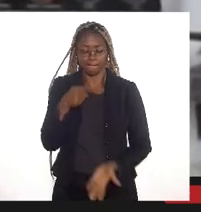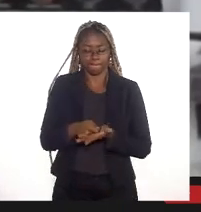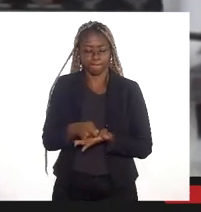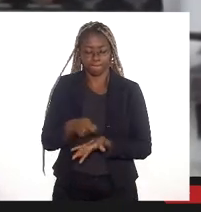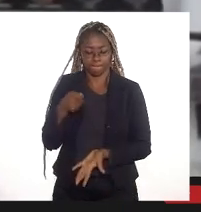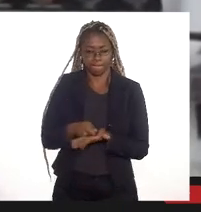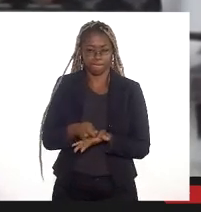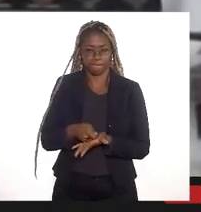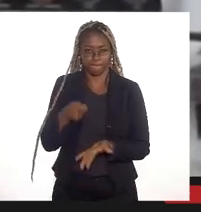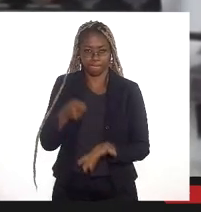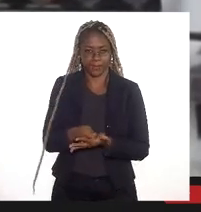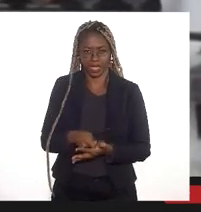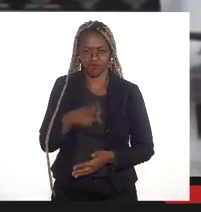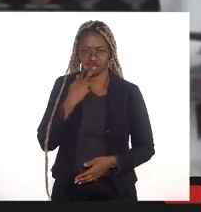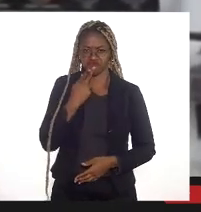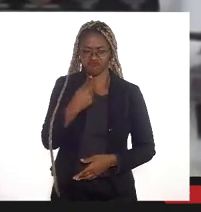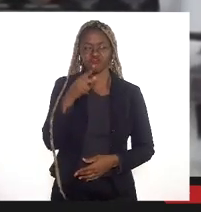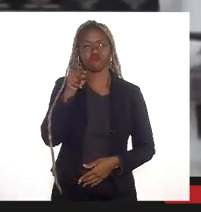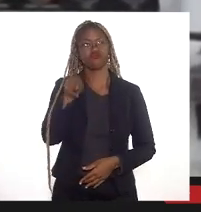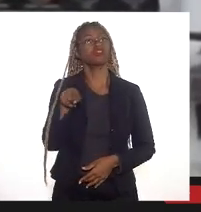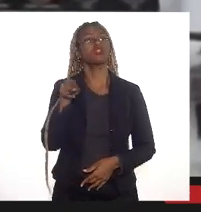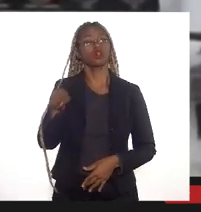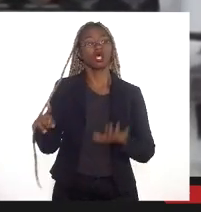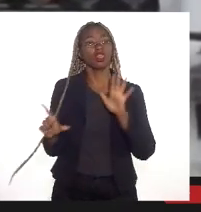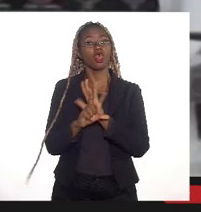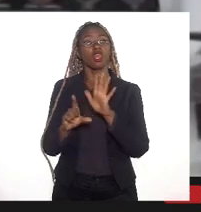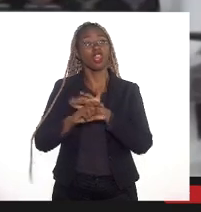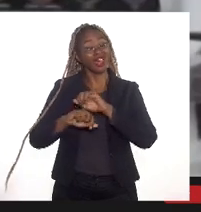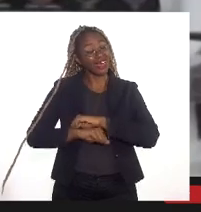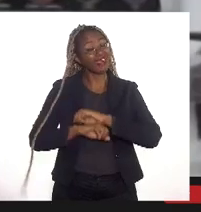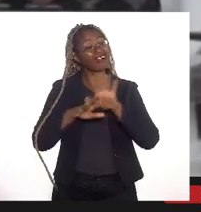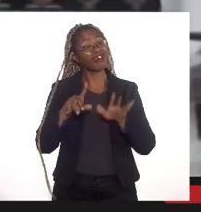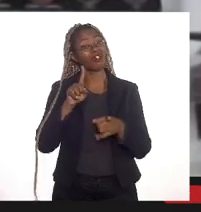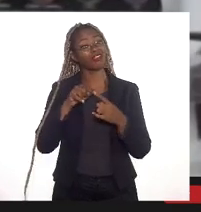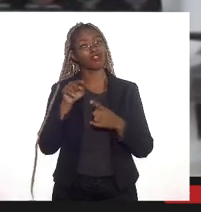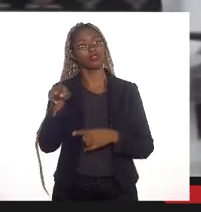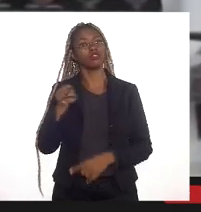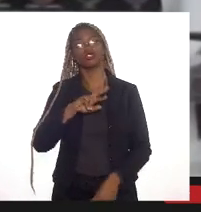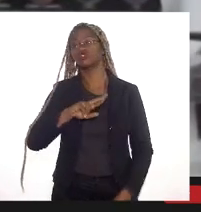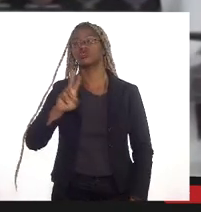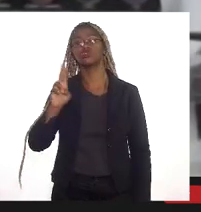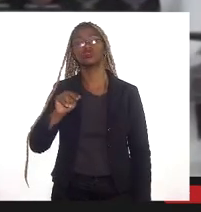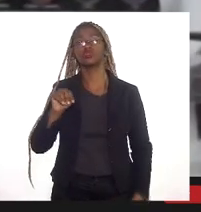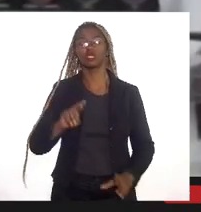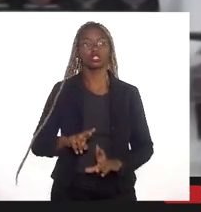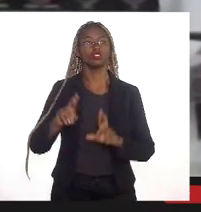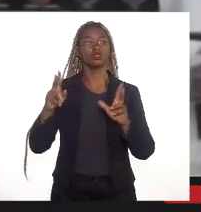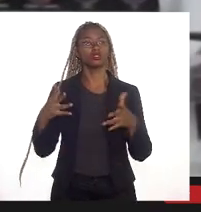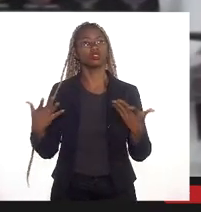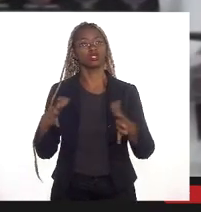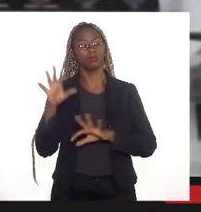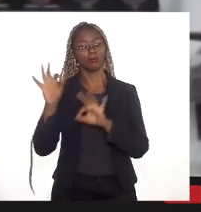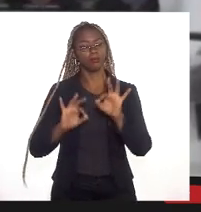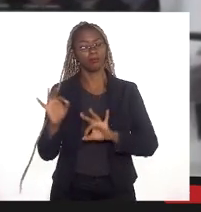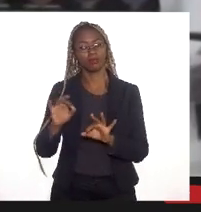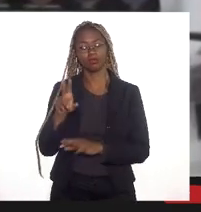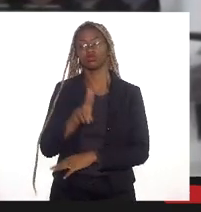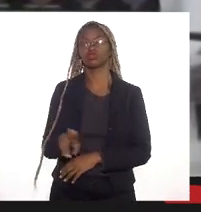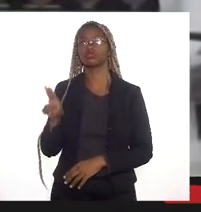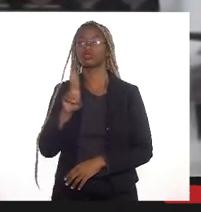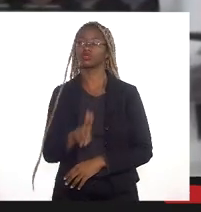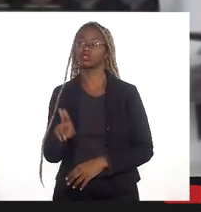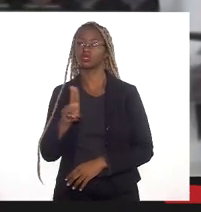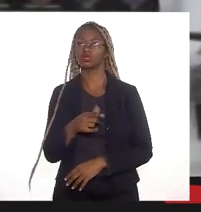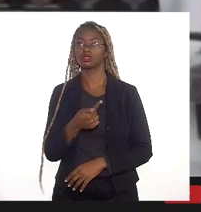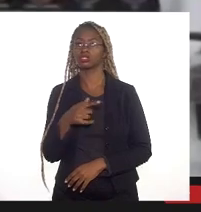que toda a nossa legislação seja clara em relação a isso e nunca foi diferente então nós temos um plano de utilização são